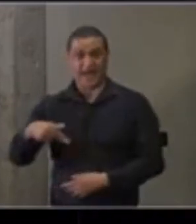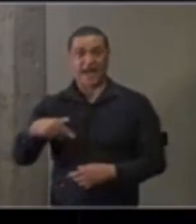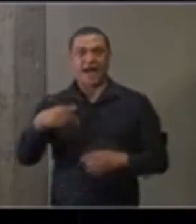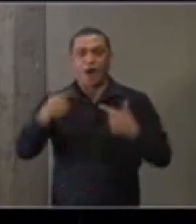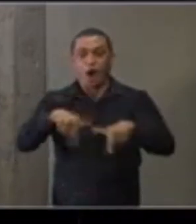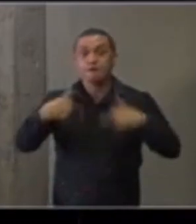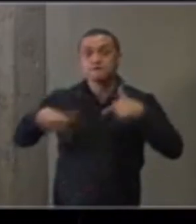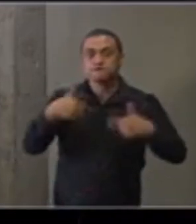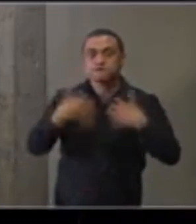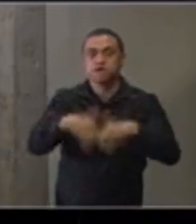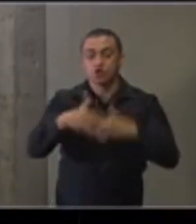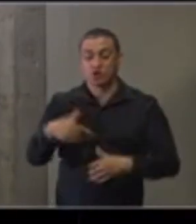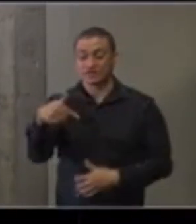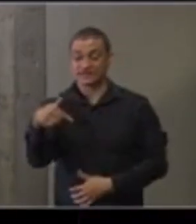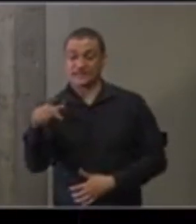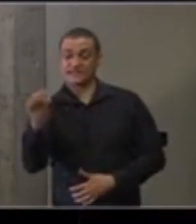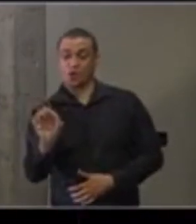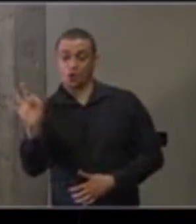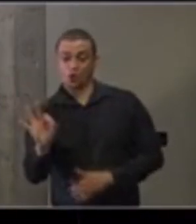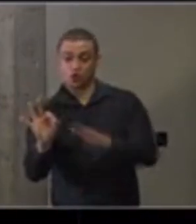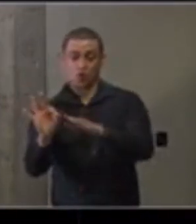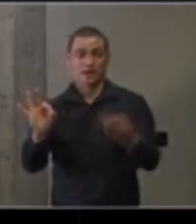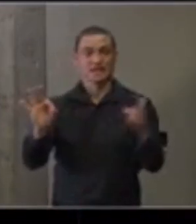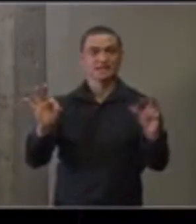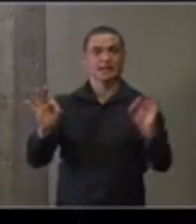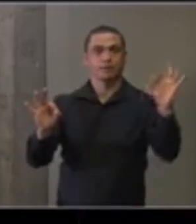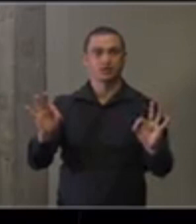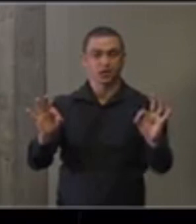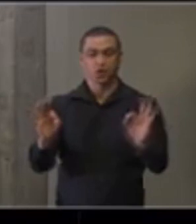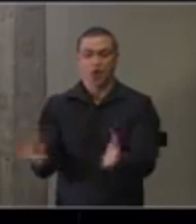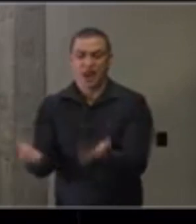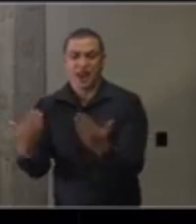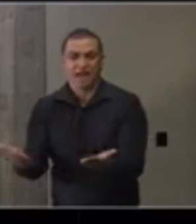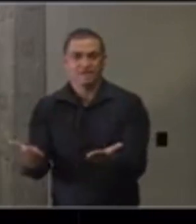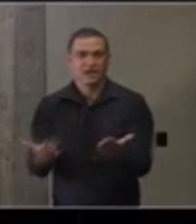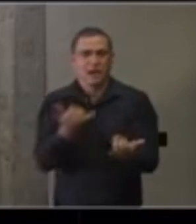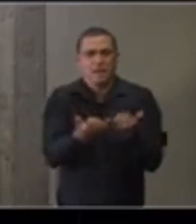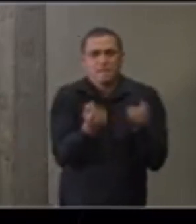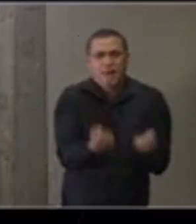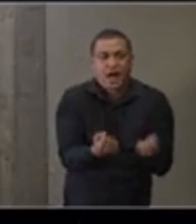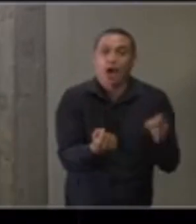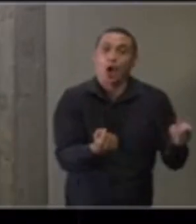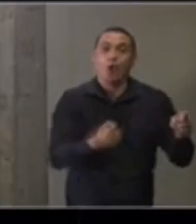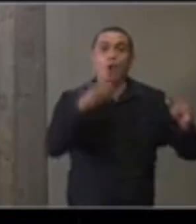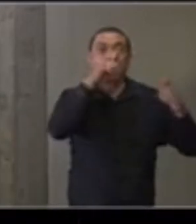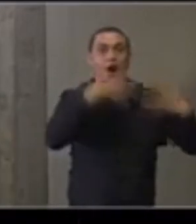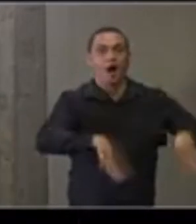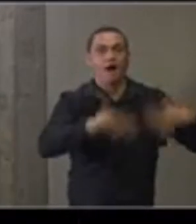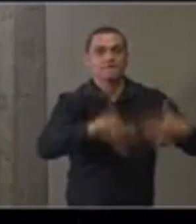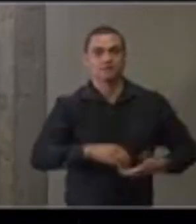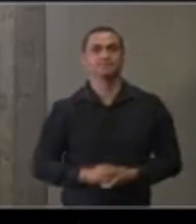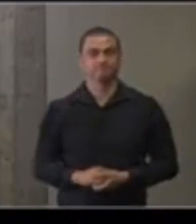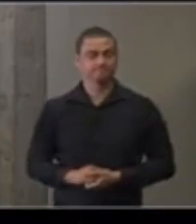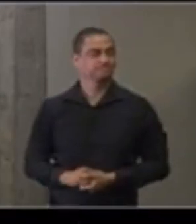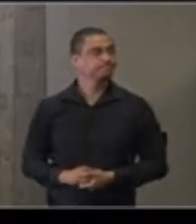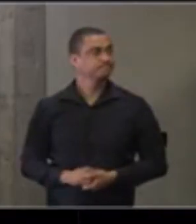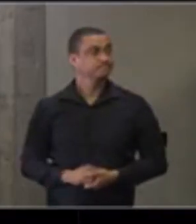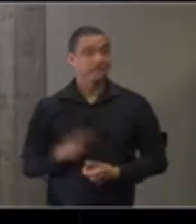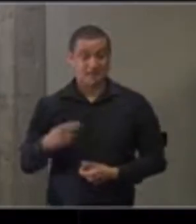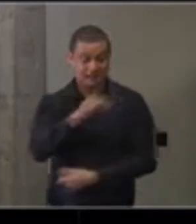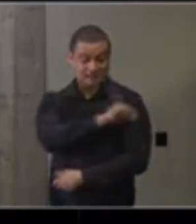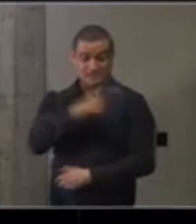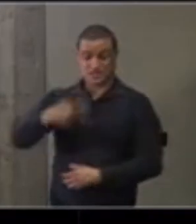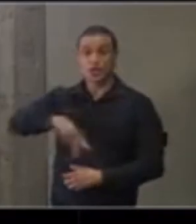de eficácia nos casos leves, moderados e graves. Próximo. A vacina do Butantan